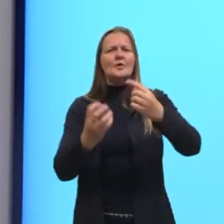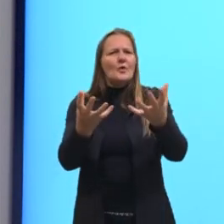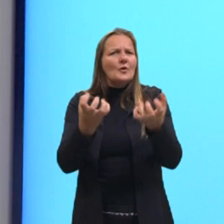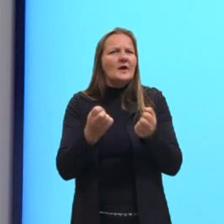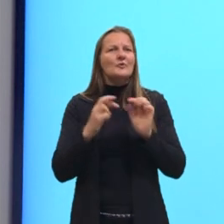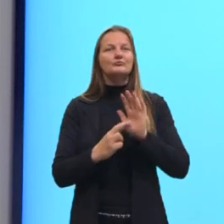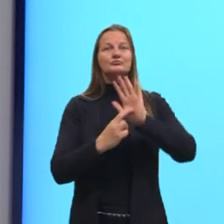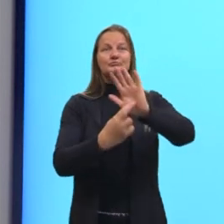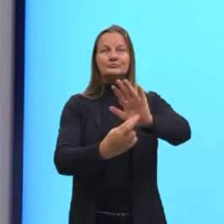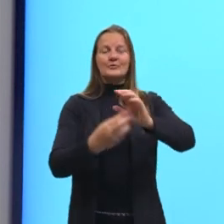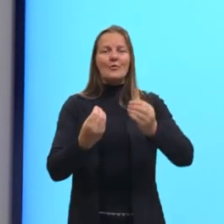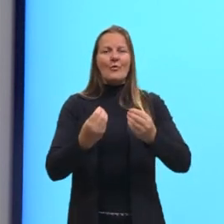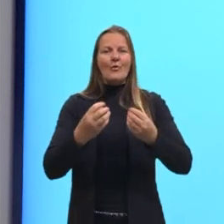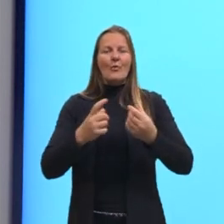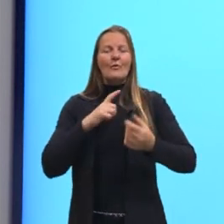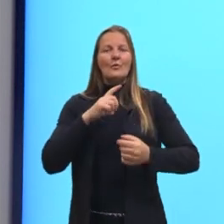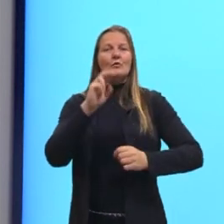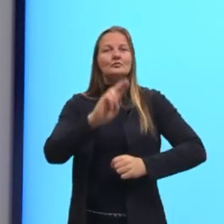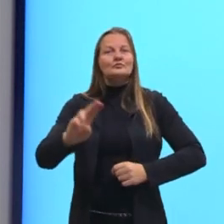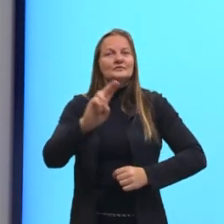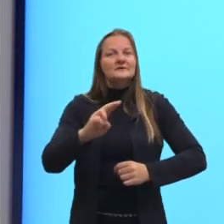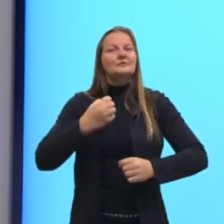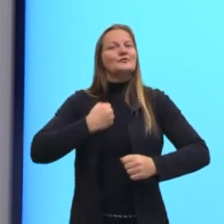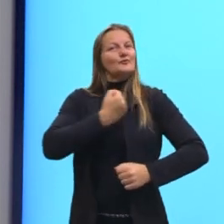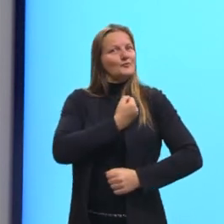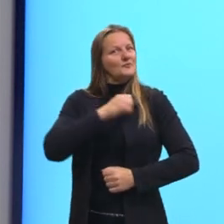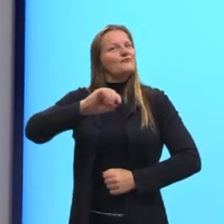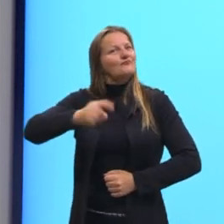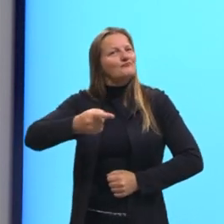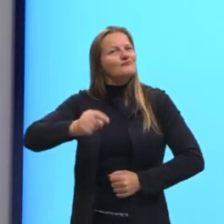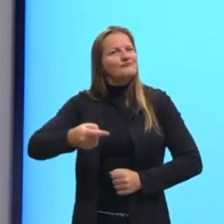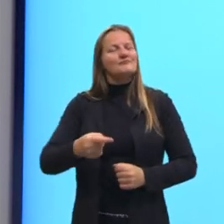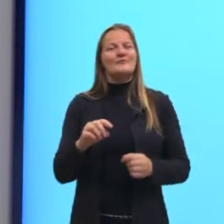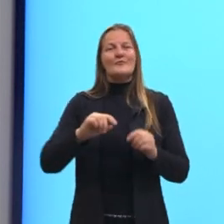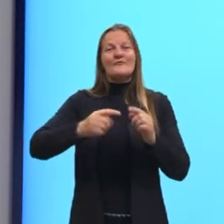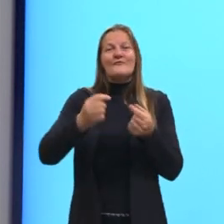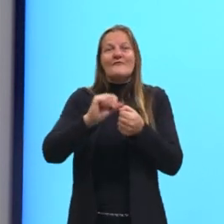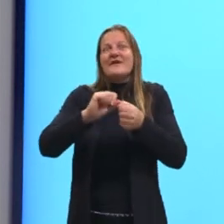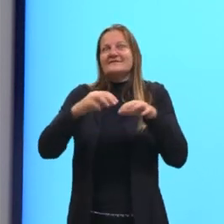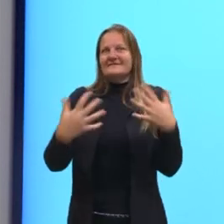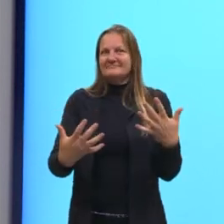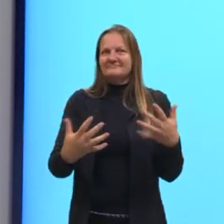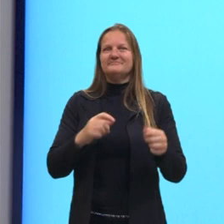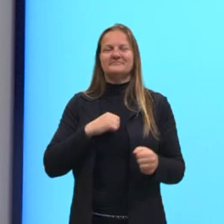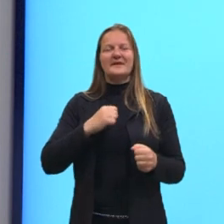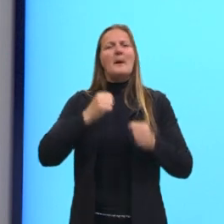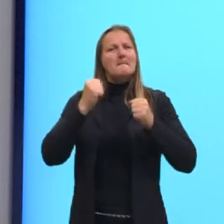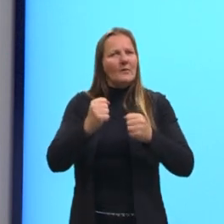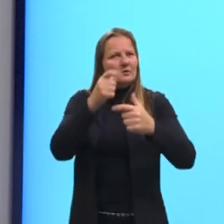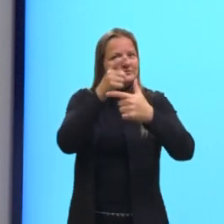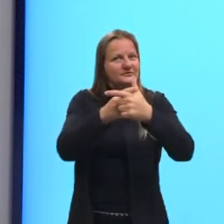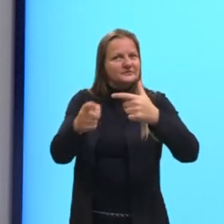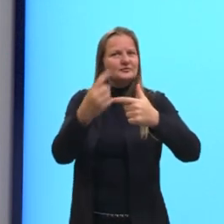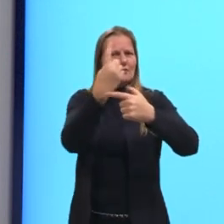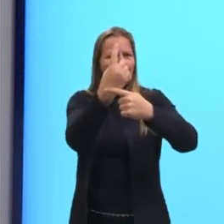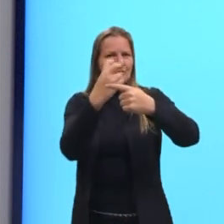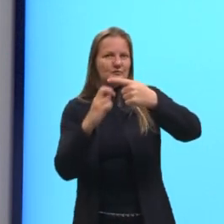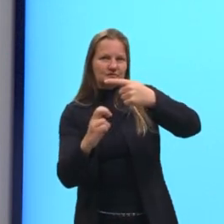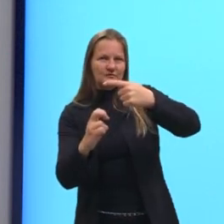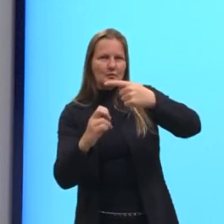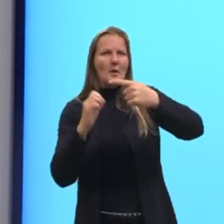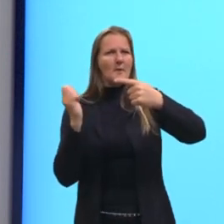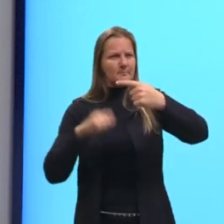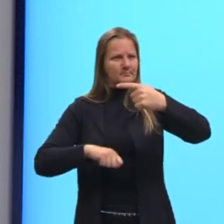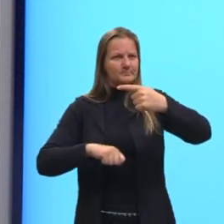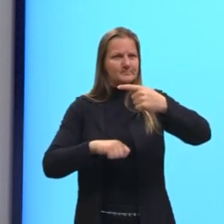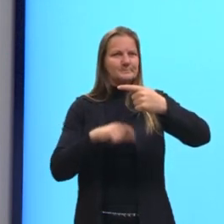representar este 1 quinto utilizando o número com vírgula, o número decimal. Nós podemos dividir o 1 por 5, resolver